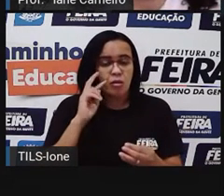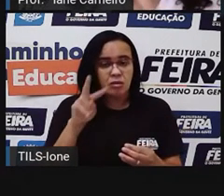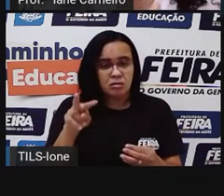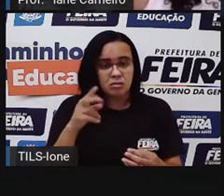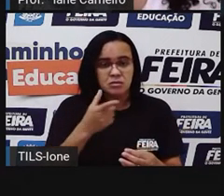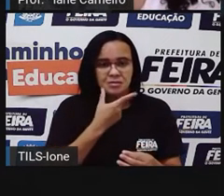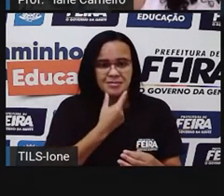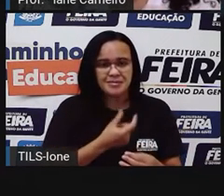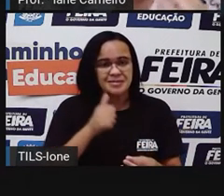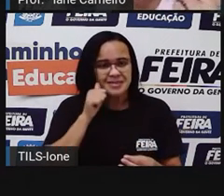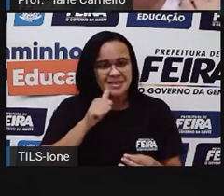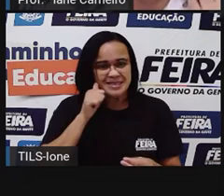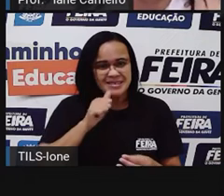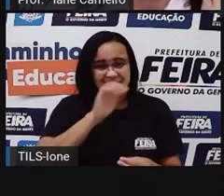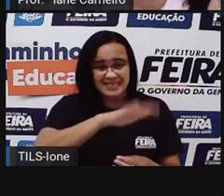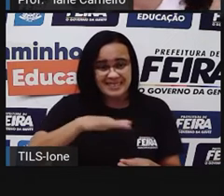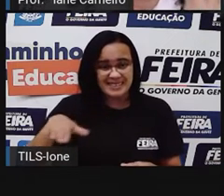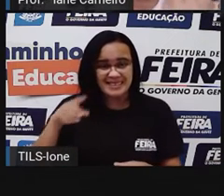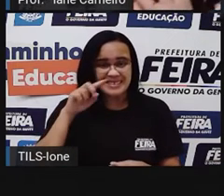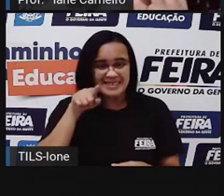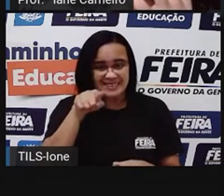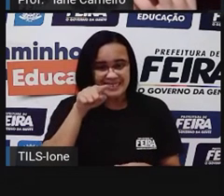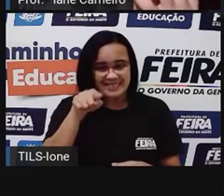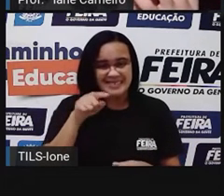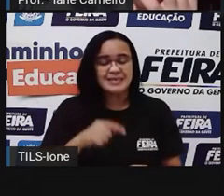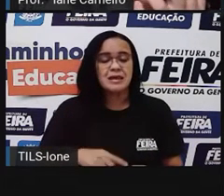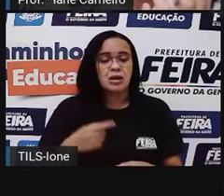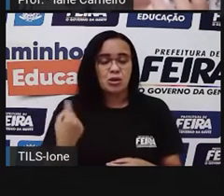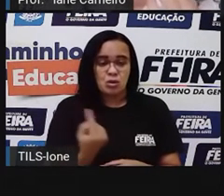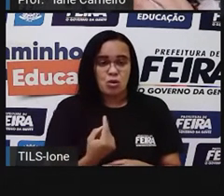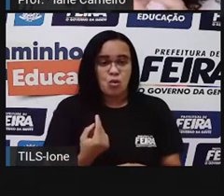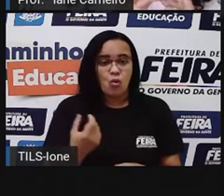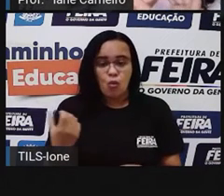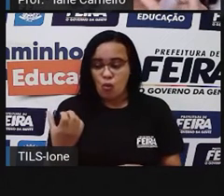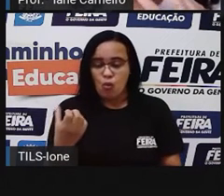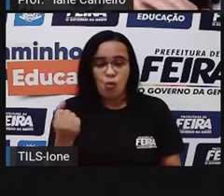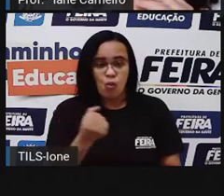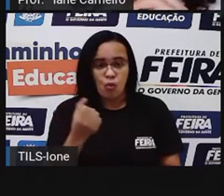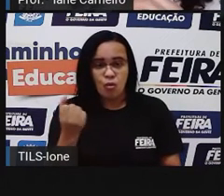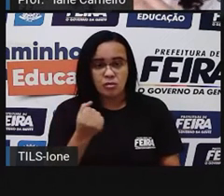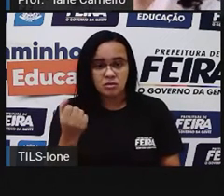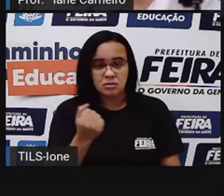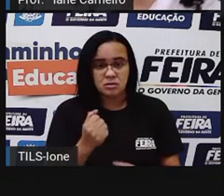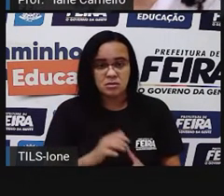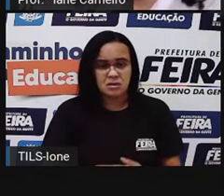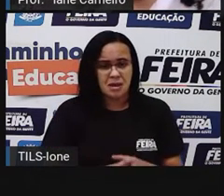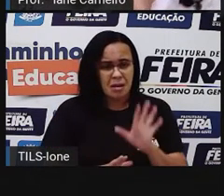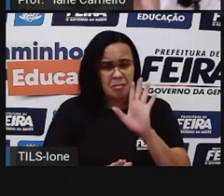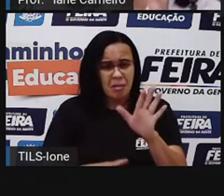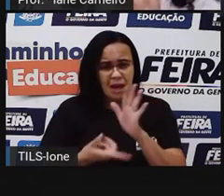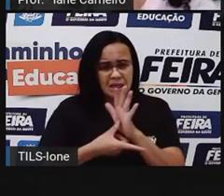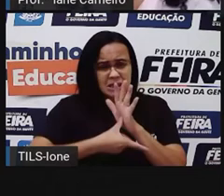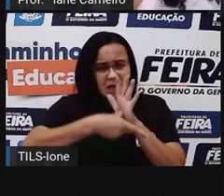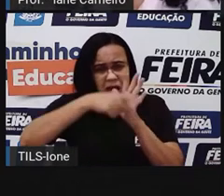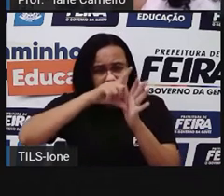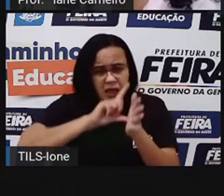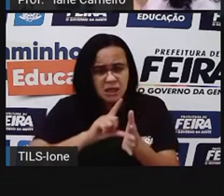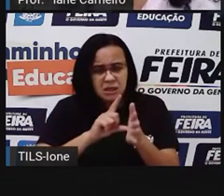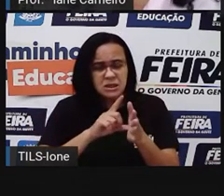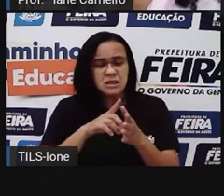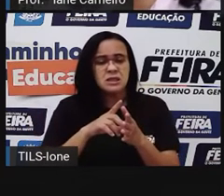com chocolate, né? No bolo. Então, para o leite chegar lá no seu